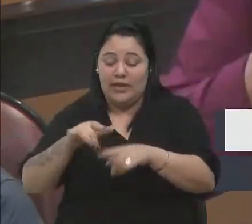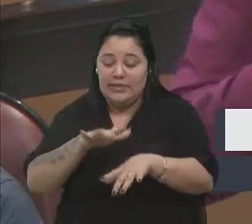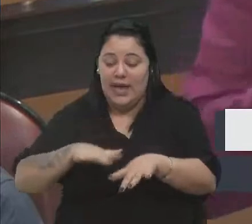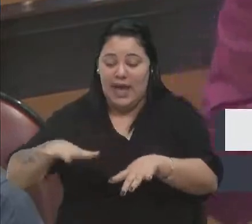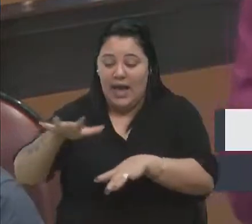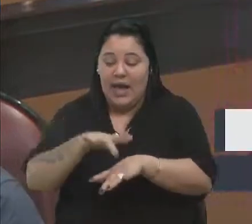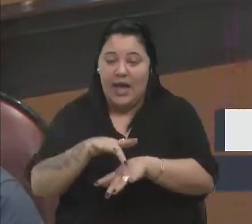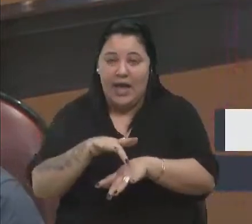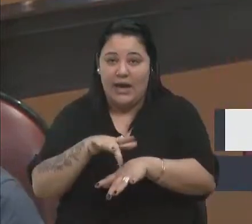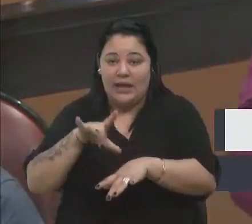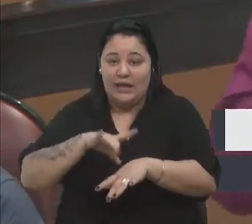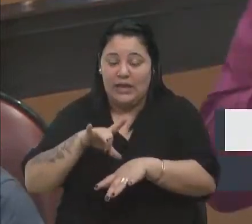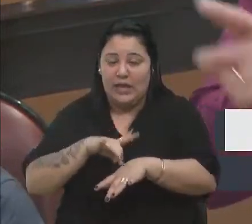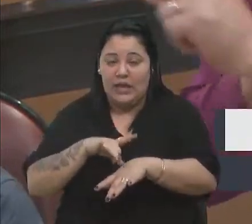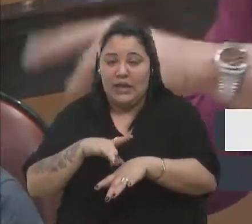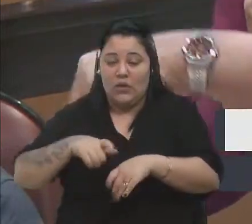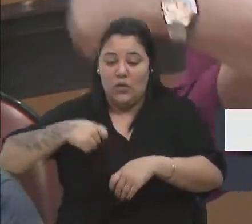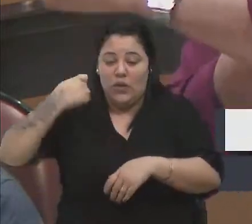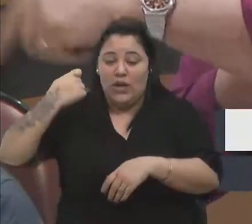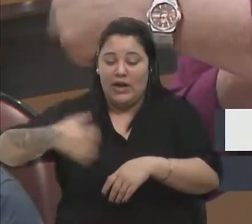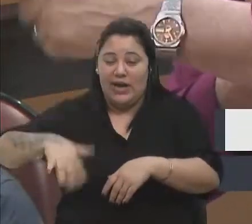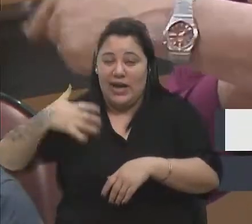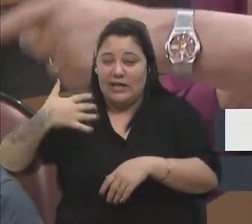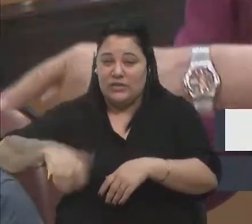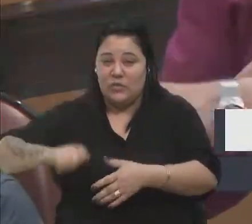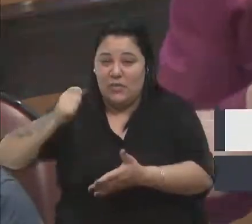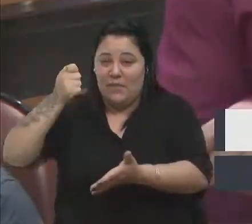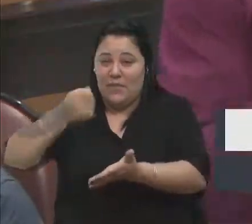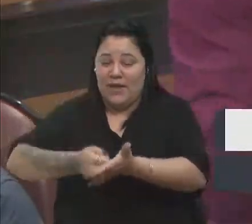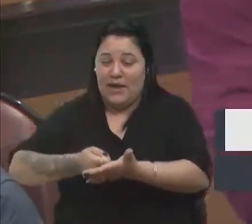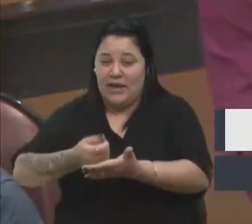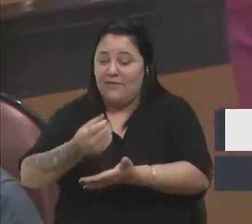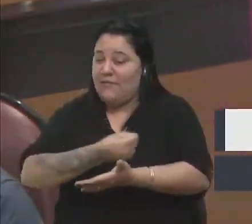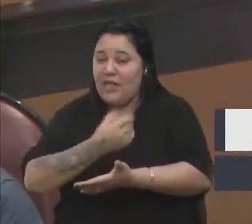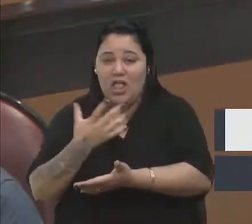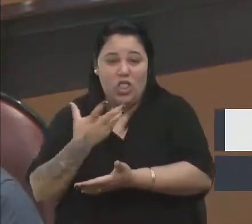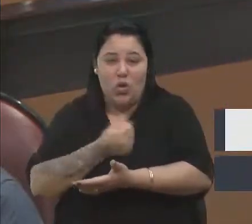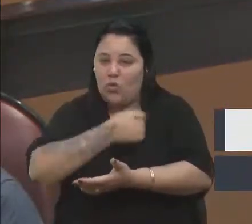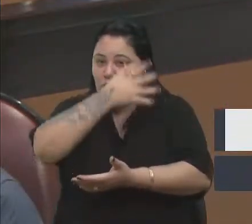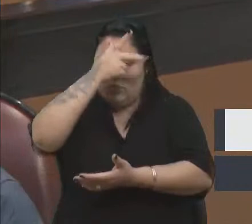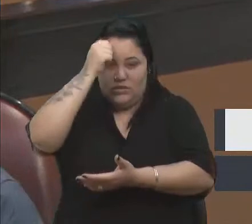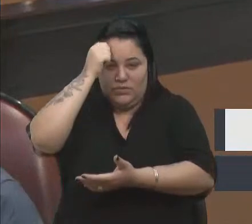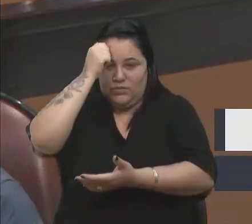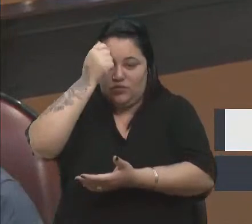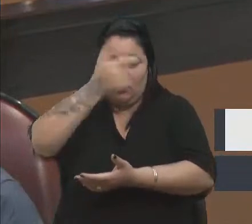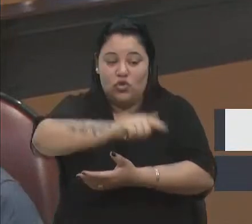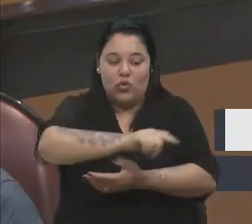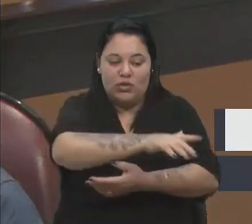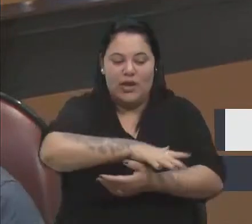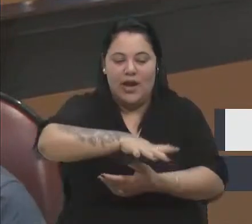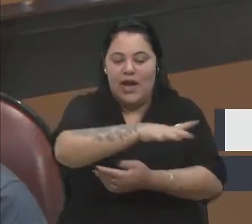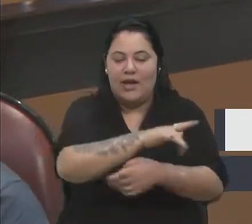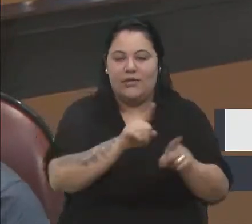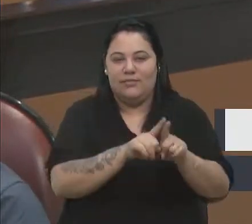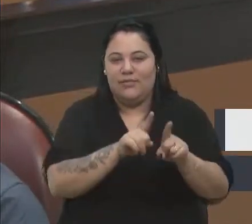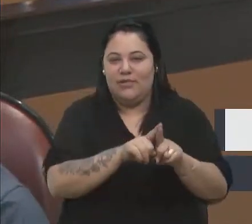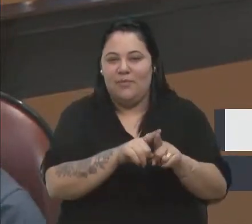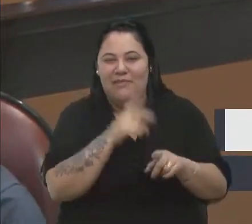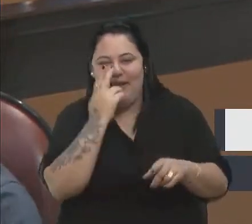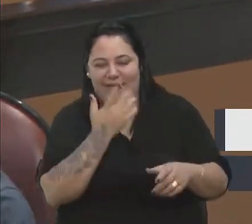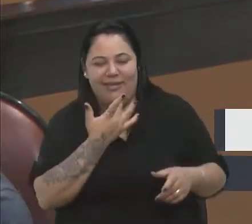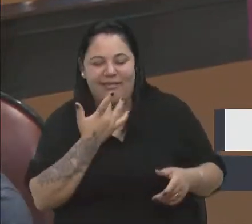É um custo da vida toda que iria ser para o município numa outra área. Então é muito fácil